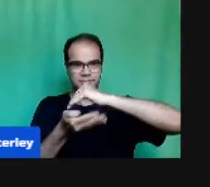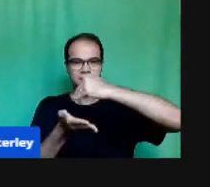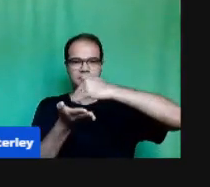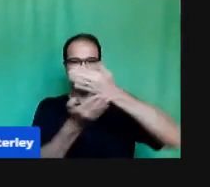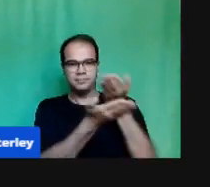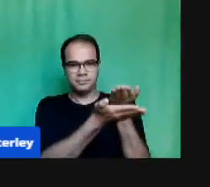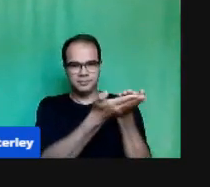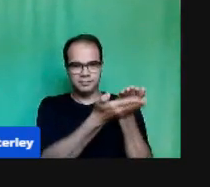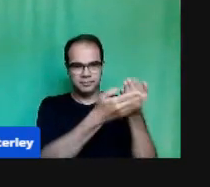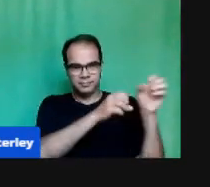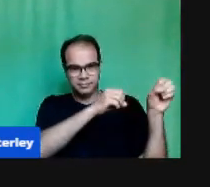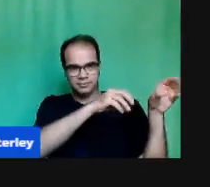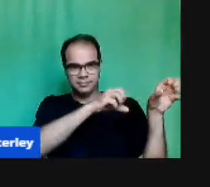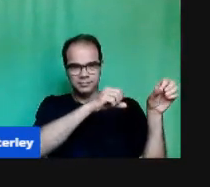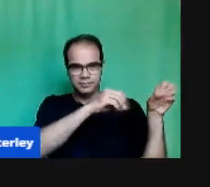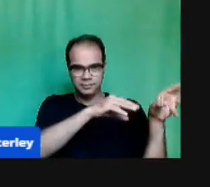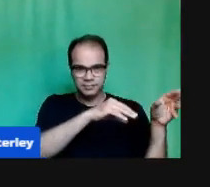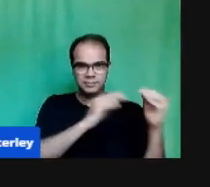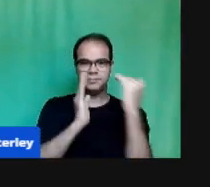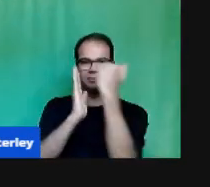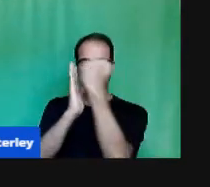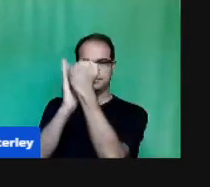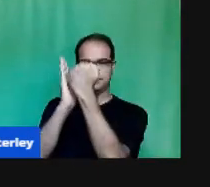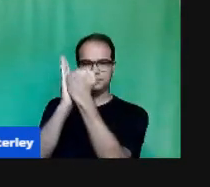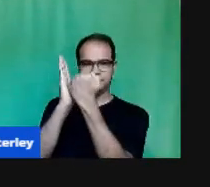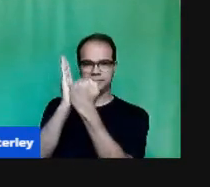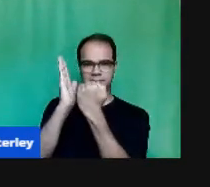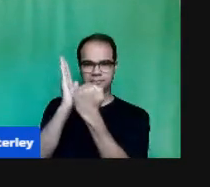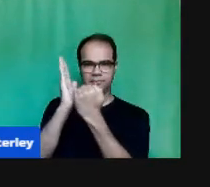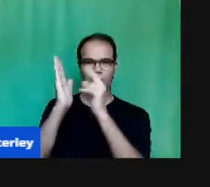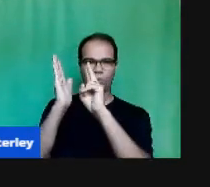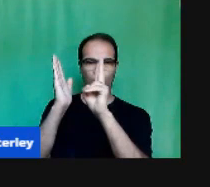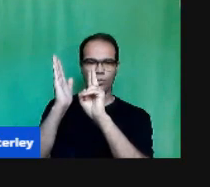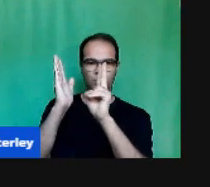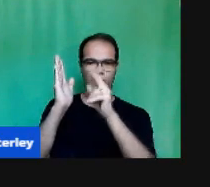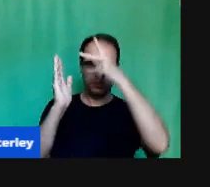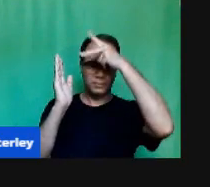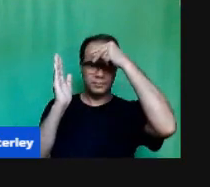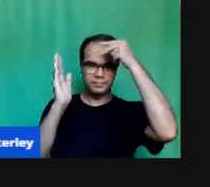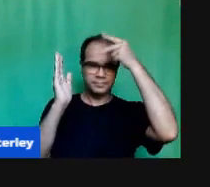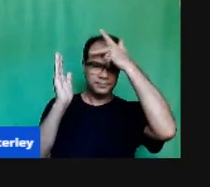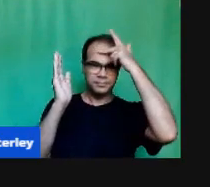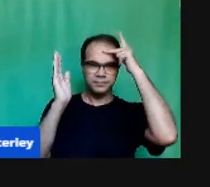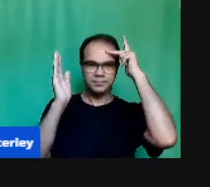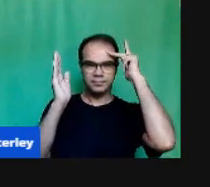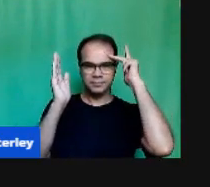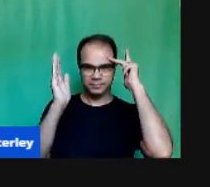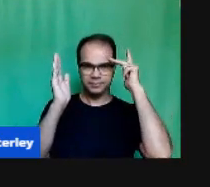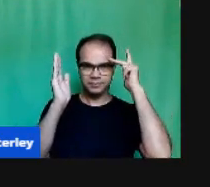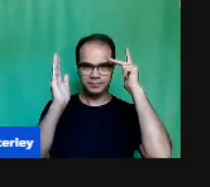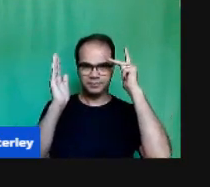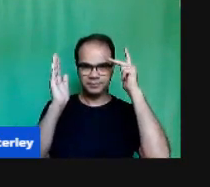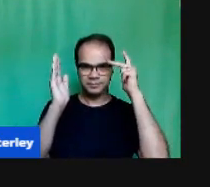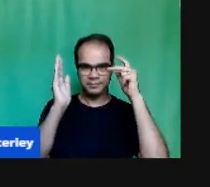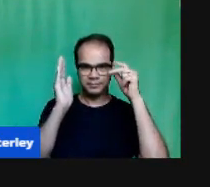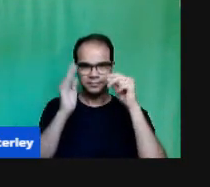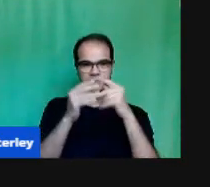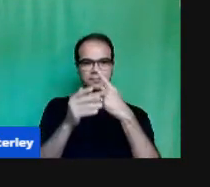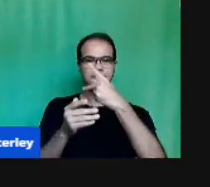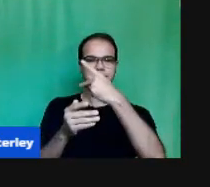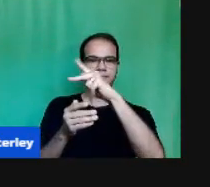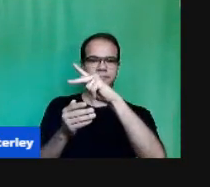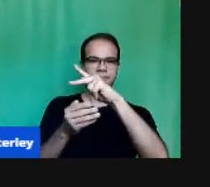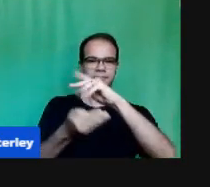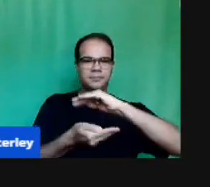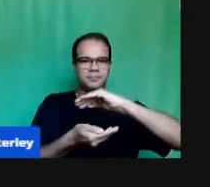Soraya Inácio Campos, secretária de junta de educação Valdir Leonel, superintendente